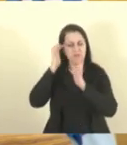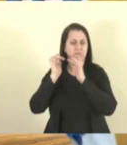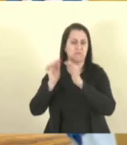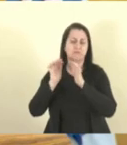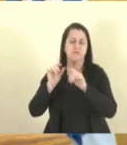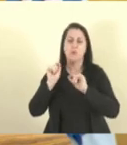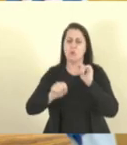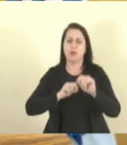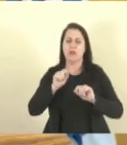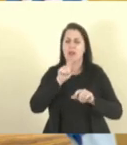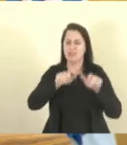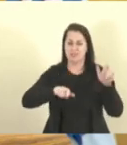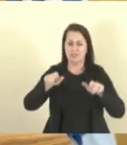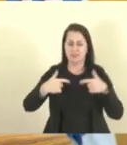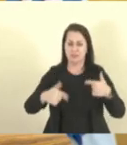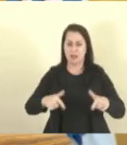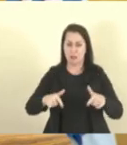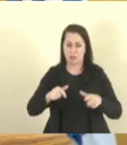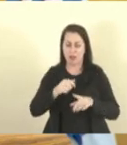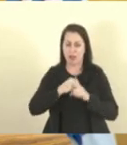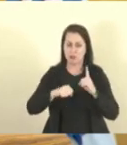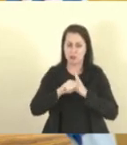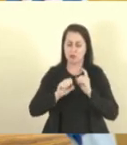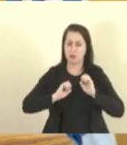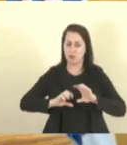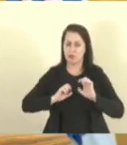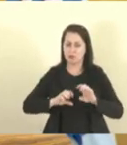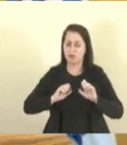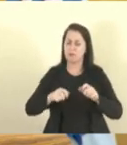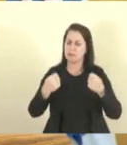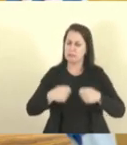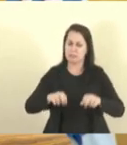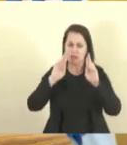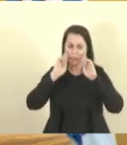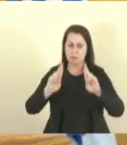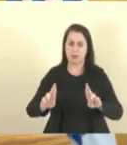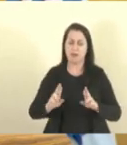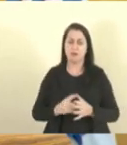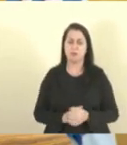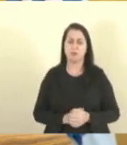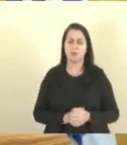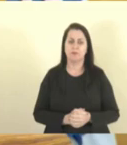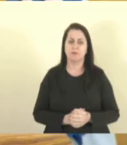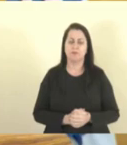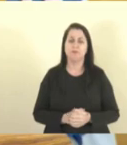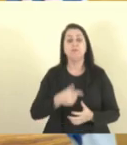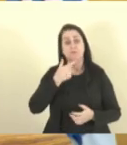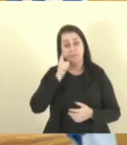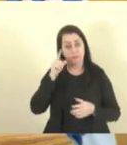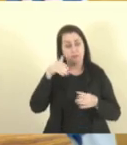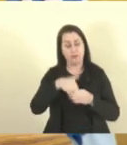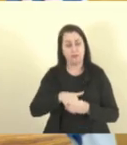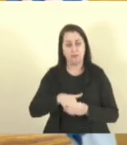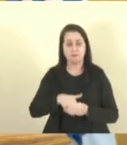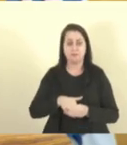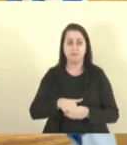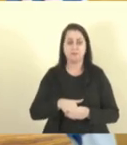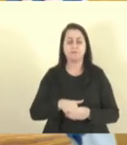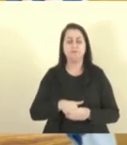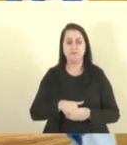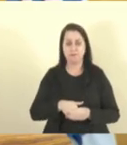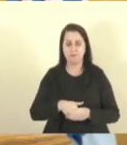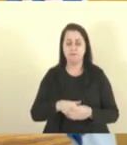os agentes socioeducativos merecem todo o respeito. Ontem, votamos, ontem